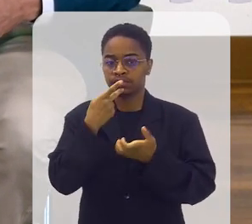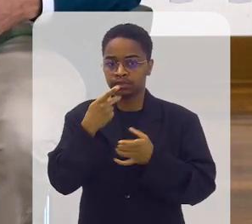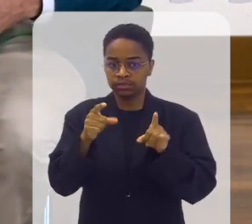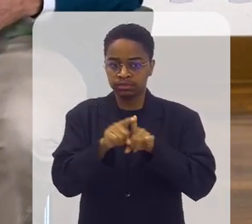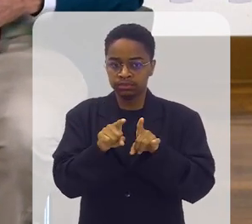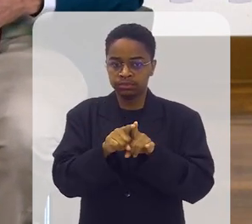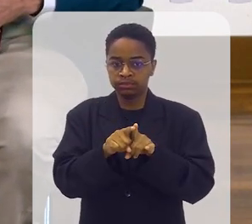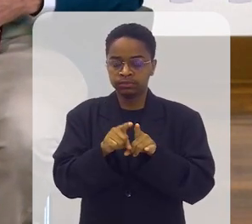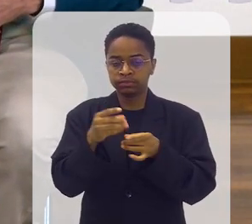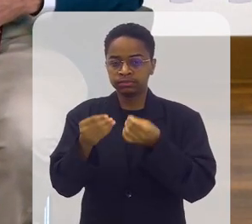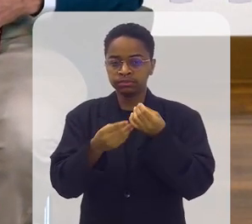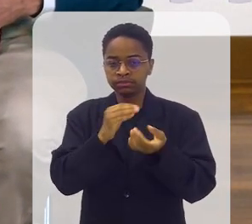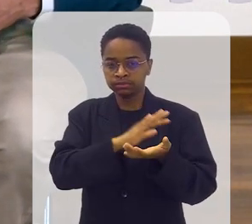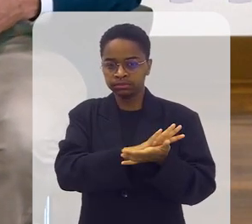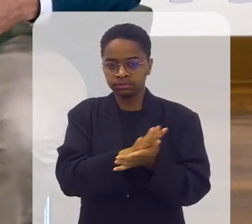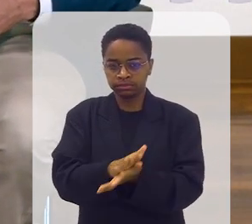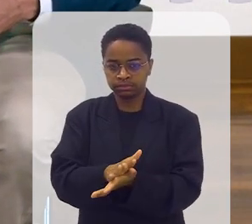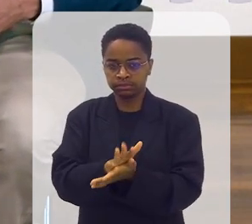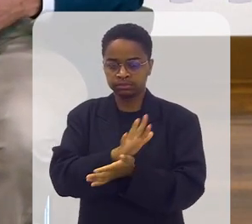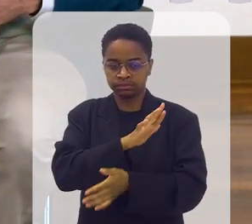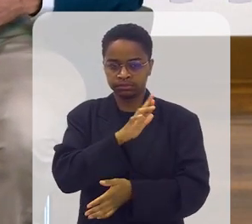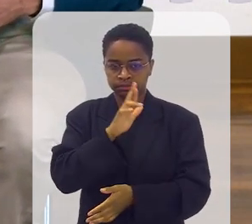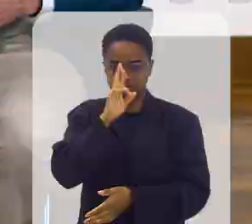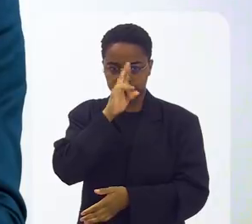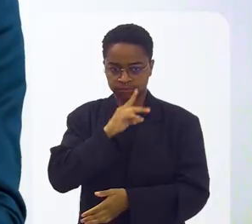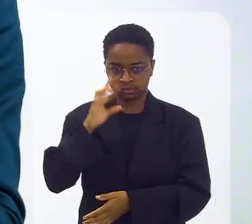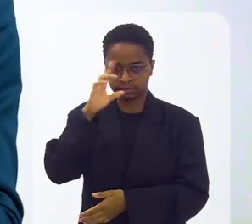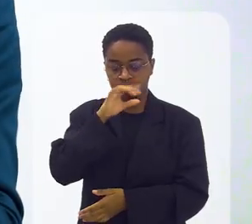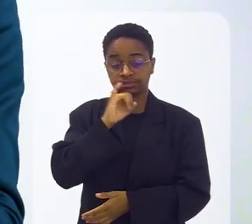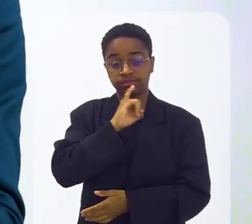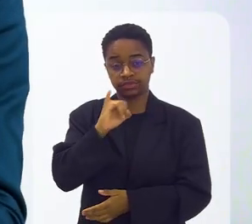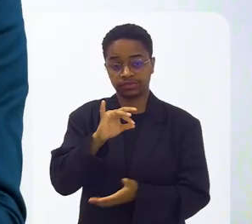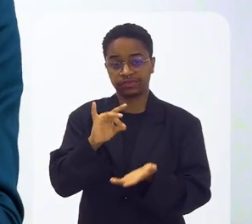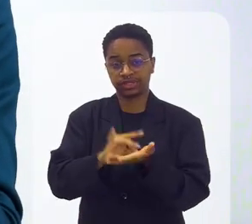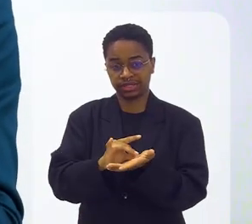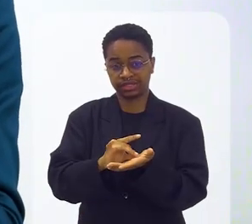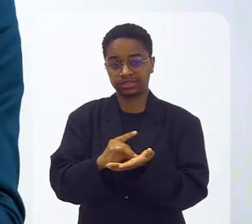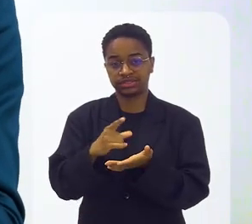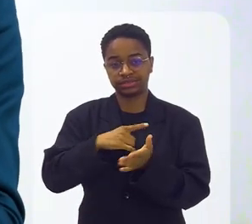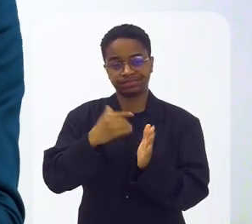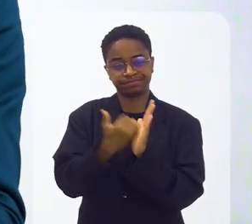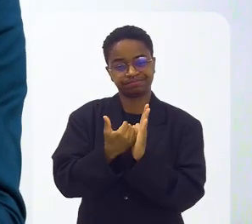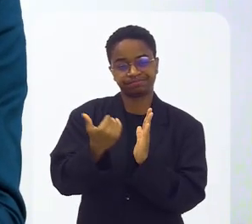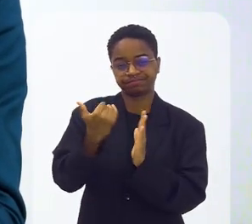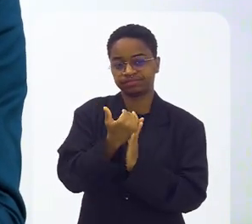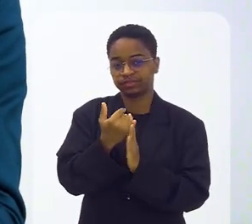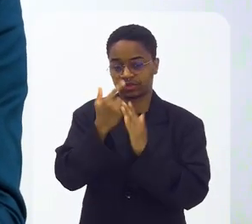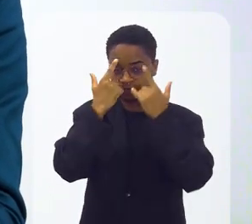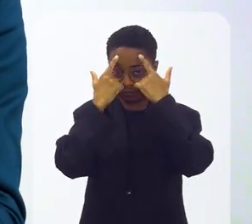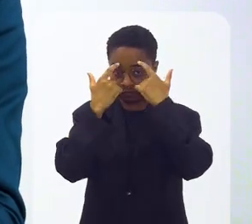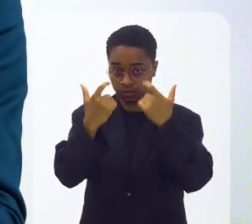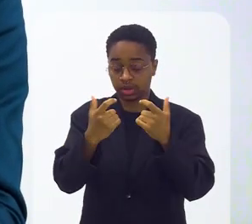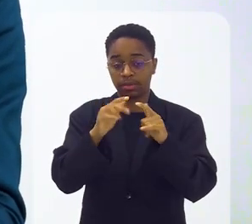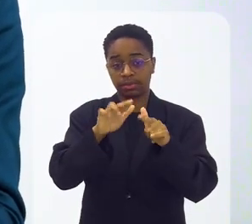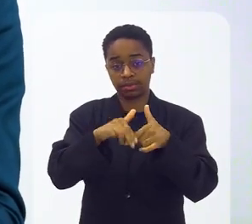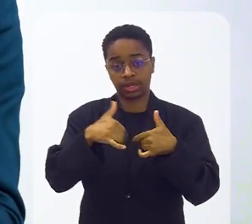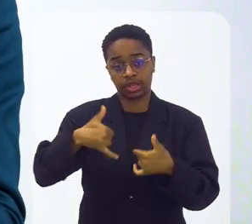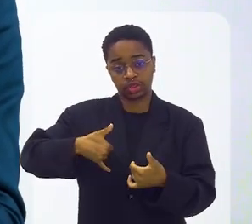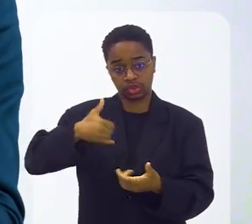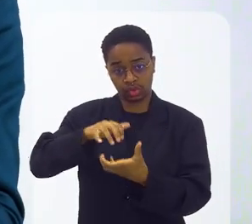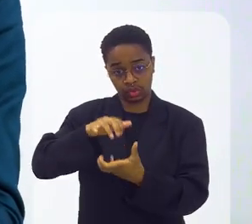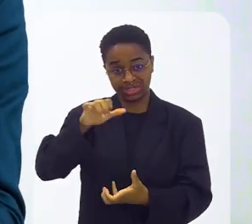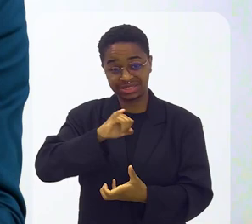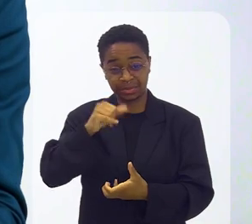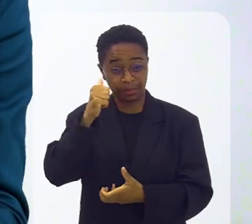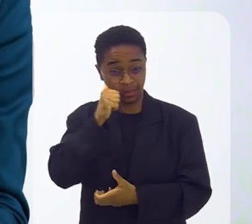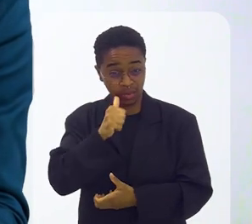também falar sobre a questão da discriminação racial. Se há um aprofundamento na discriminação por ser pessoa idosa,